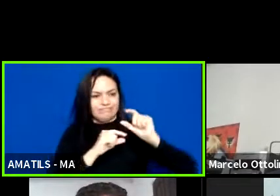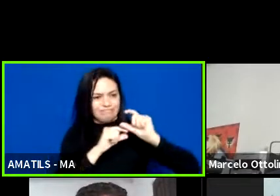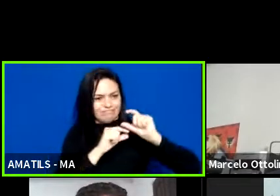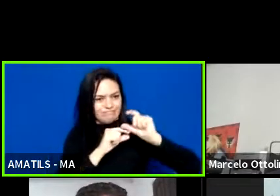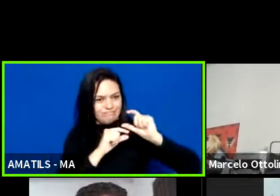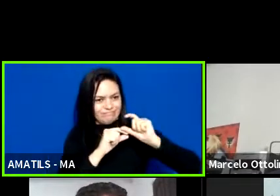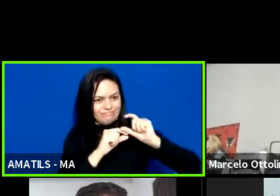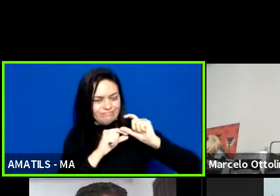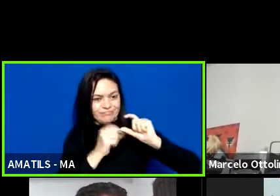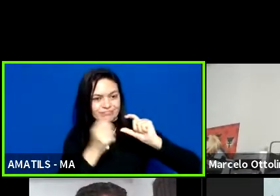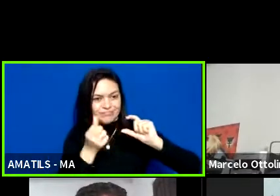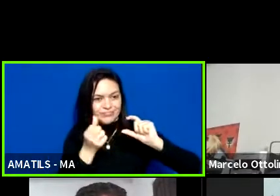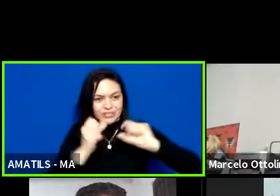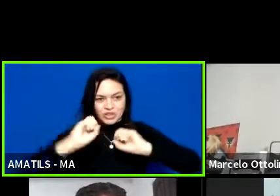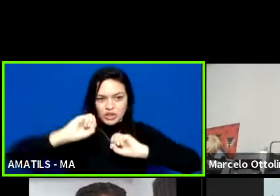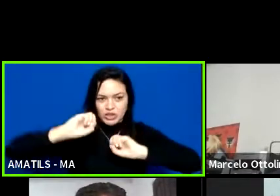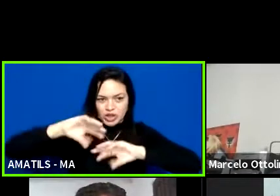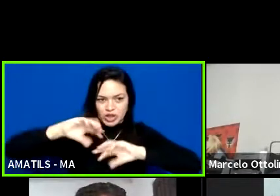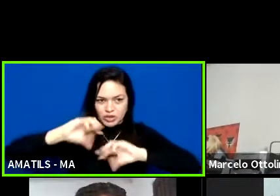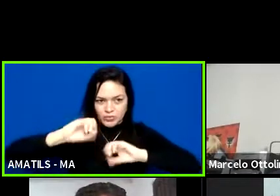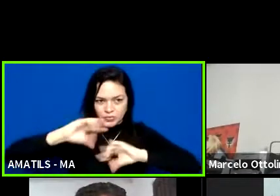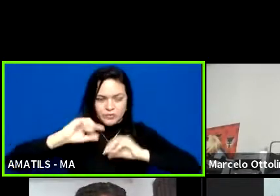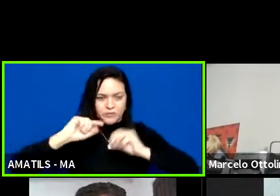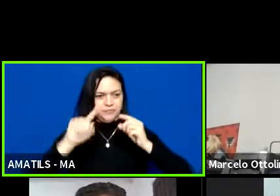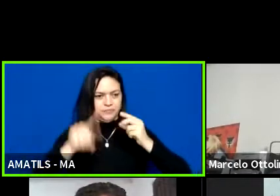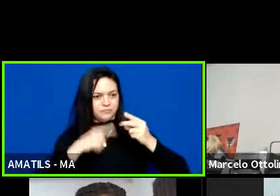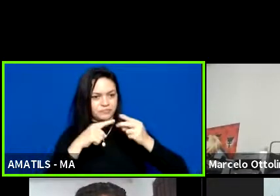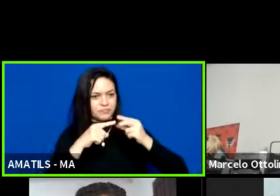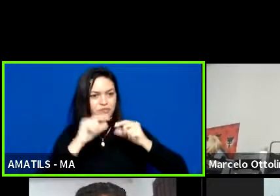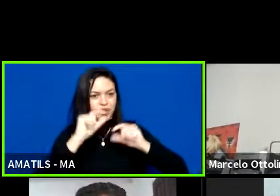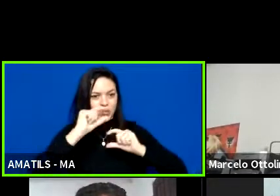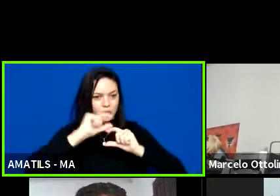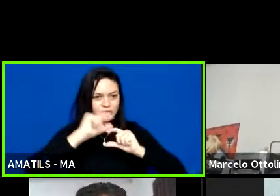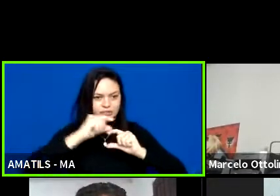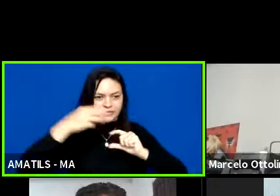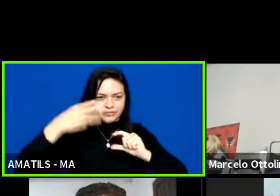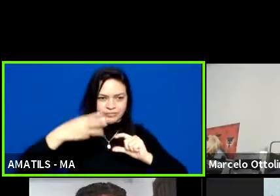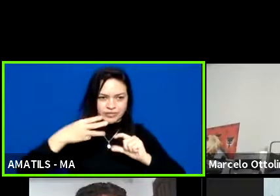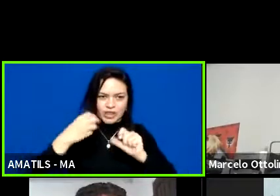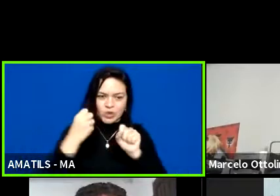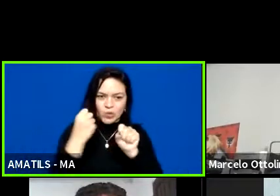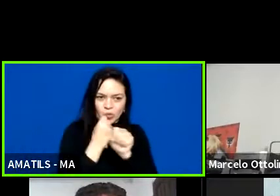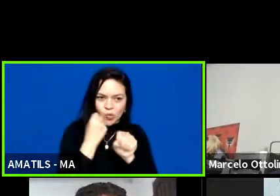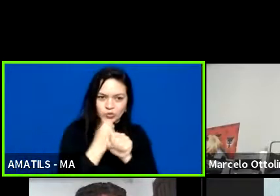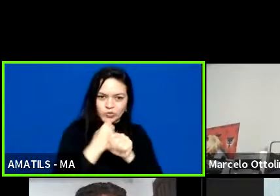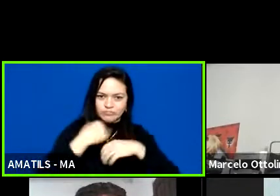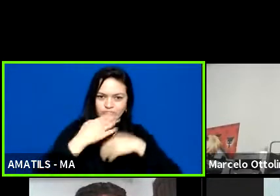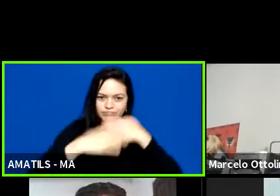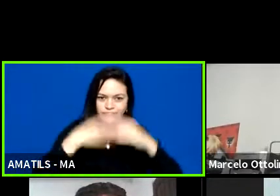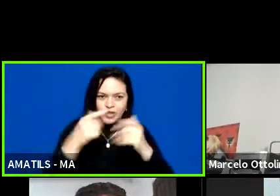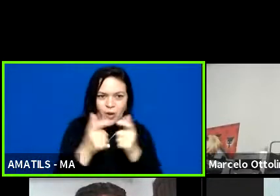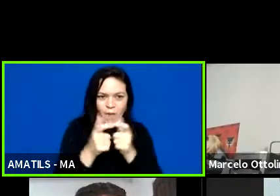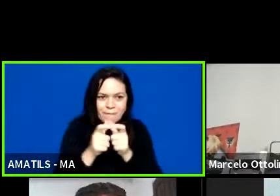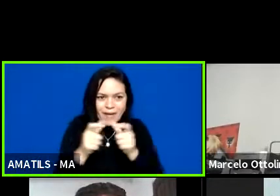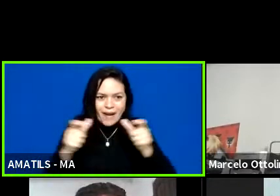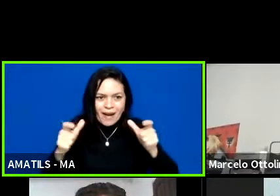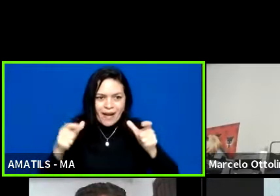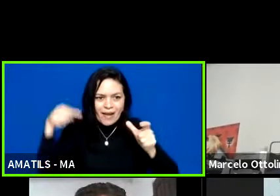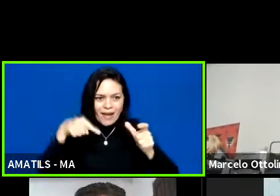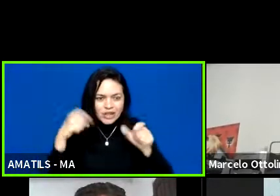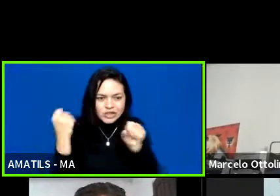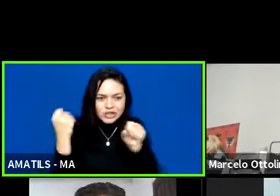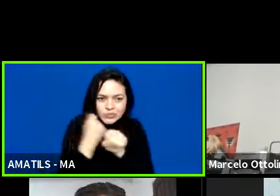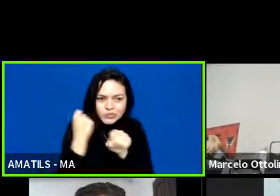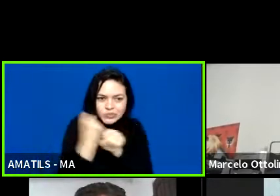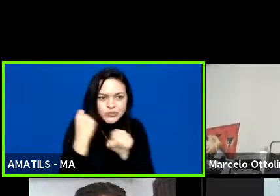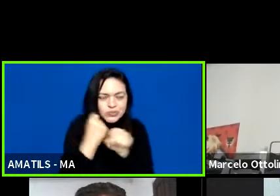inciso 6 construção ampliação e recuperação de instalações esportivas lá na lei